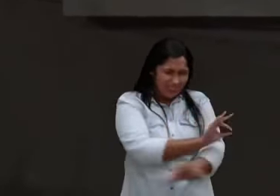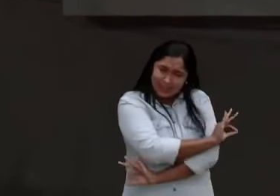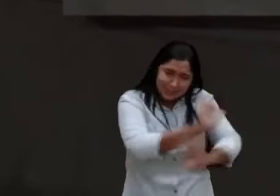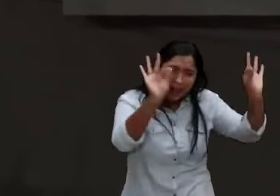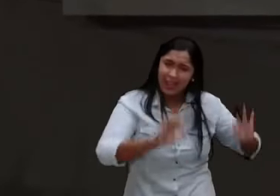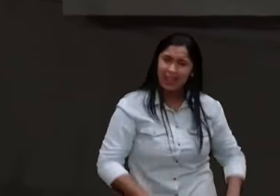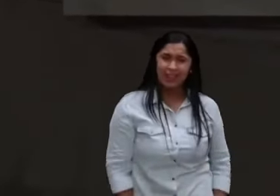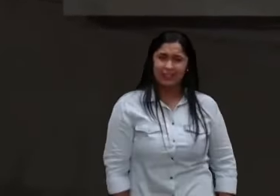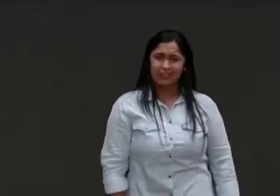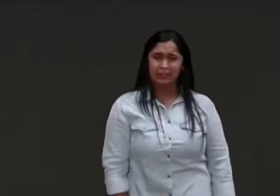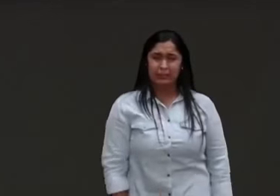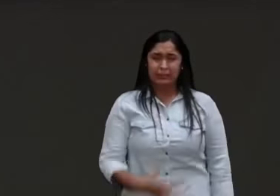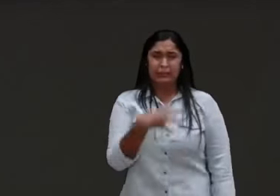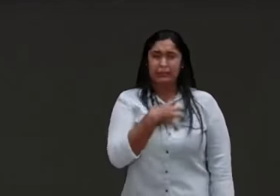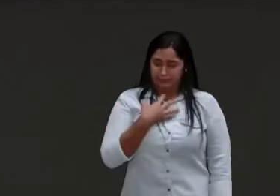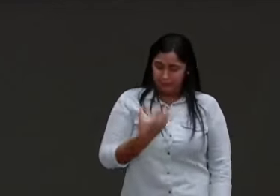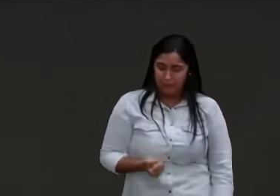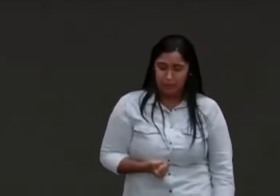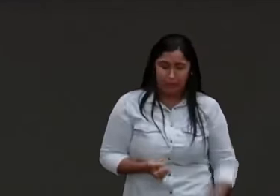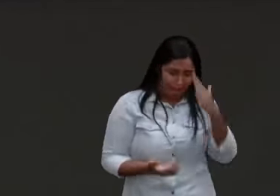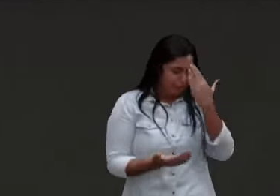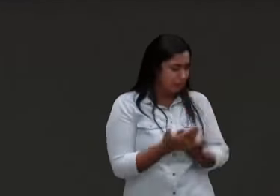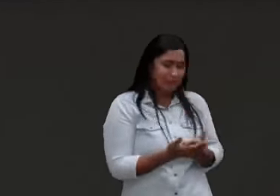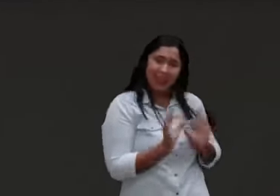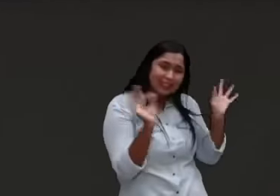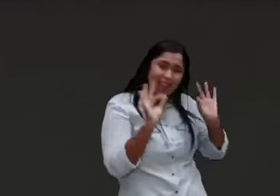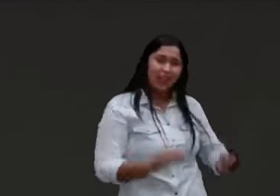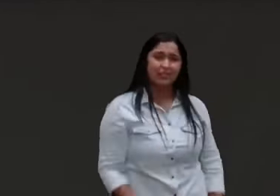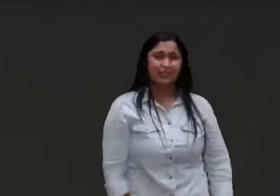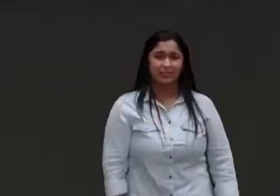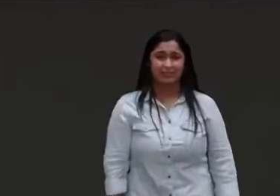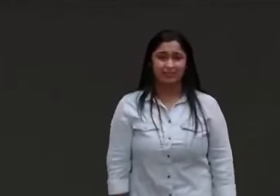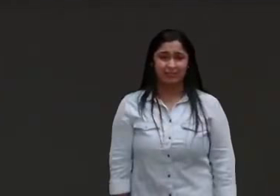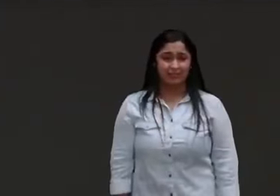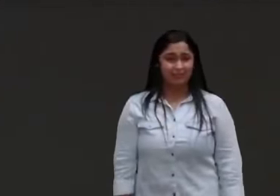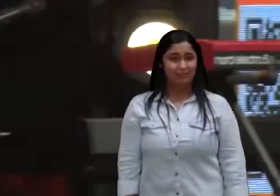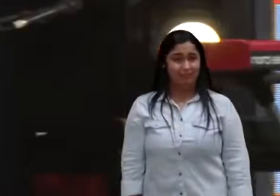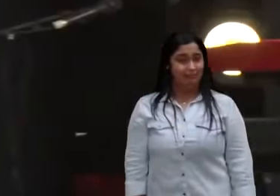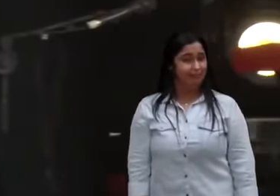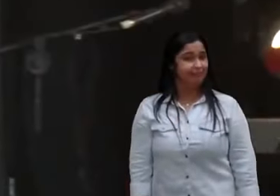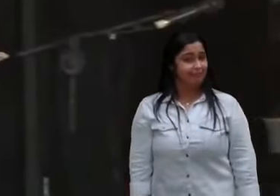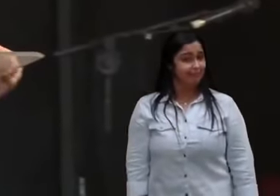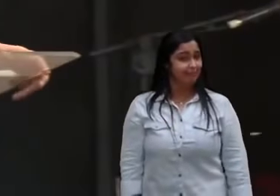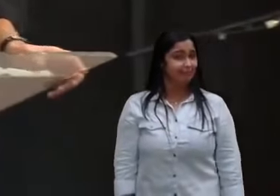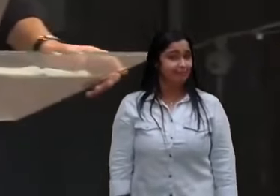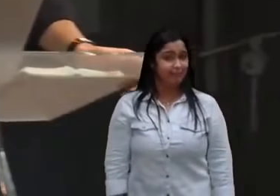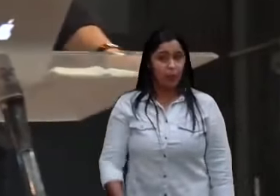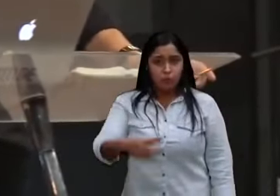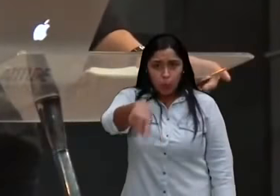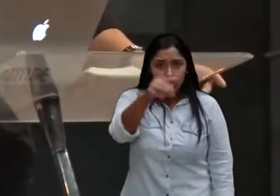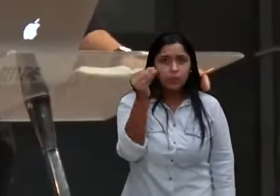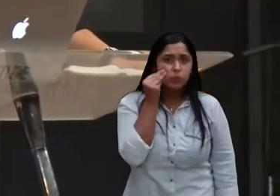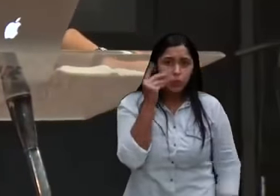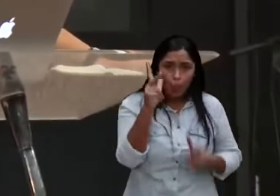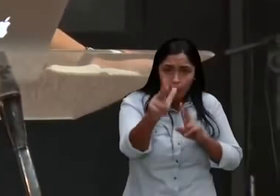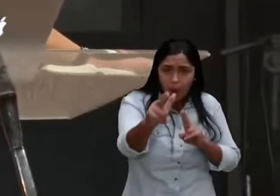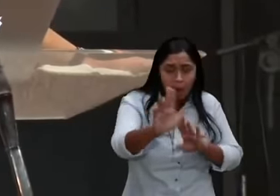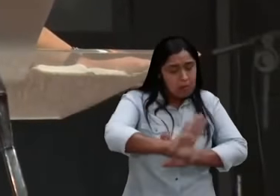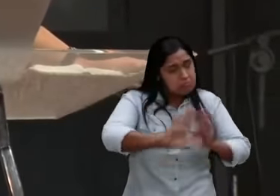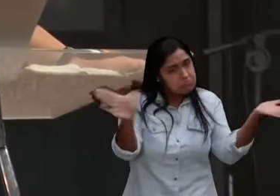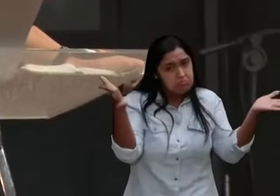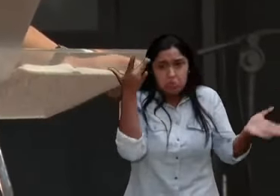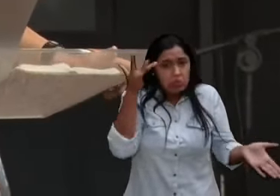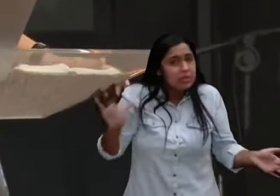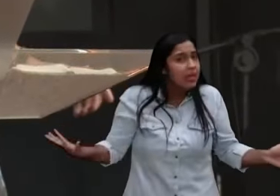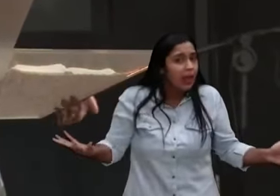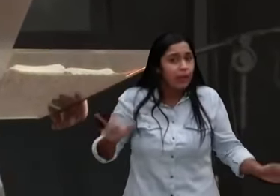de tal maneira, que não confia nem na sombra? Eu não sei se você já passou por isso. Eu não sei se você teve um momento na sua vida que você